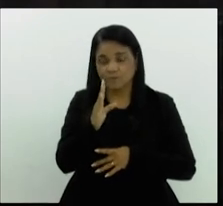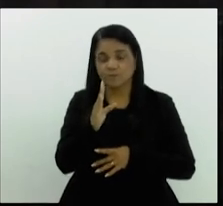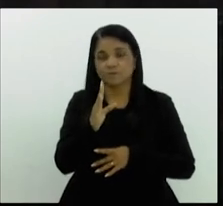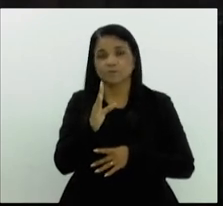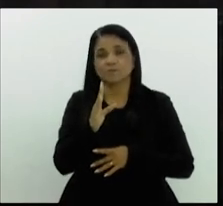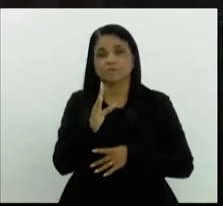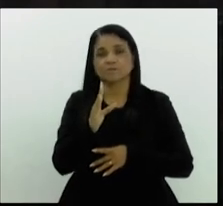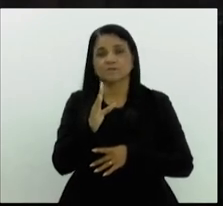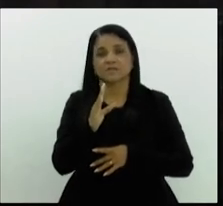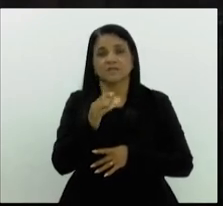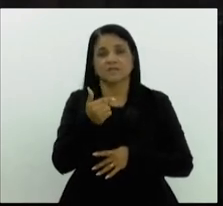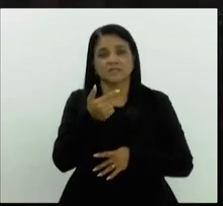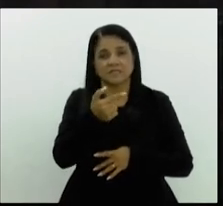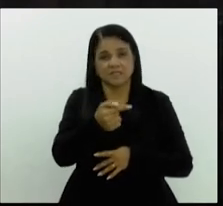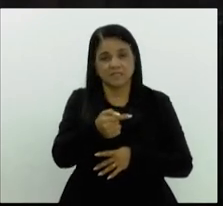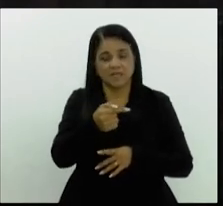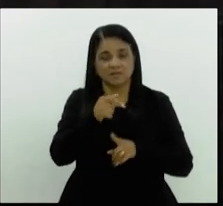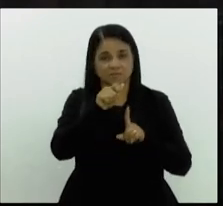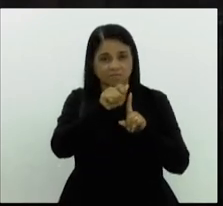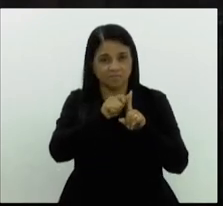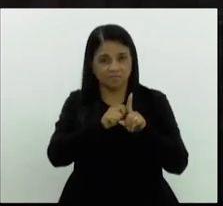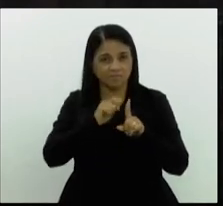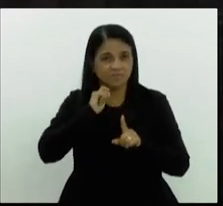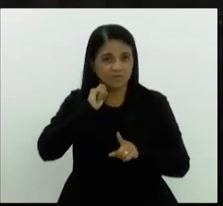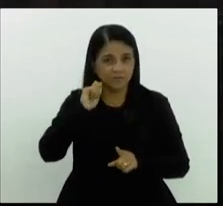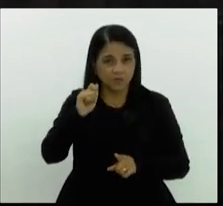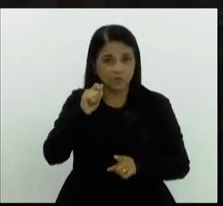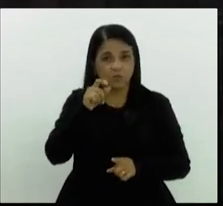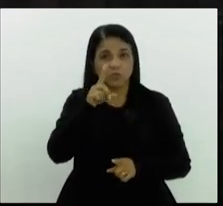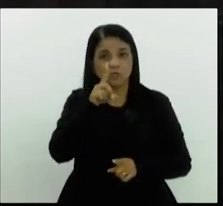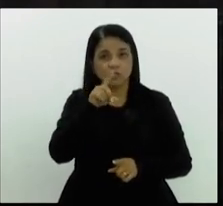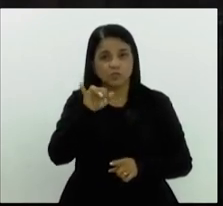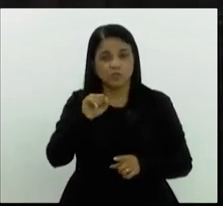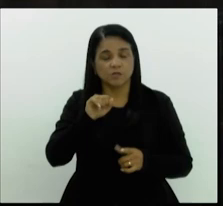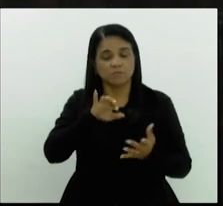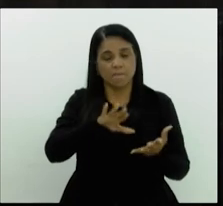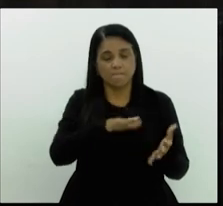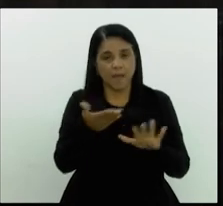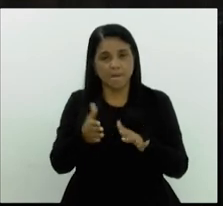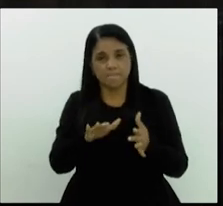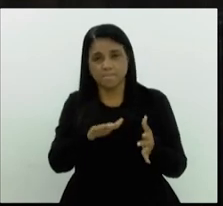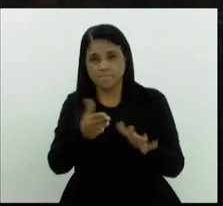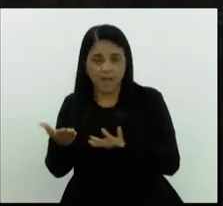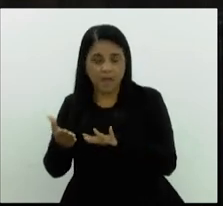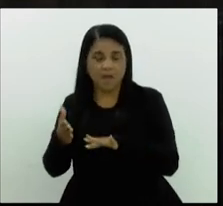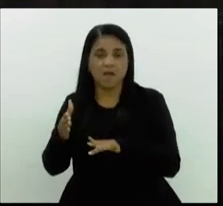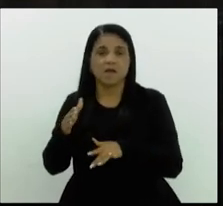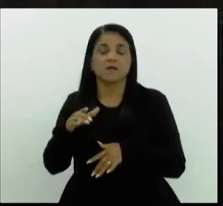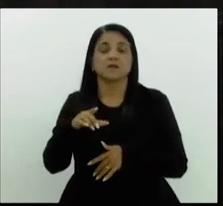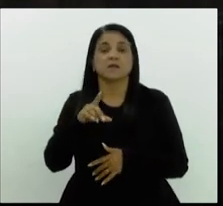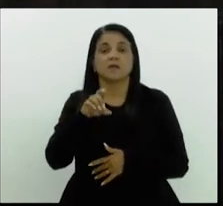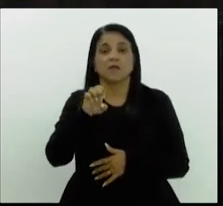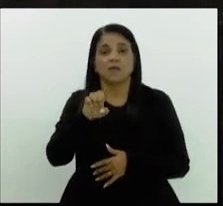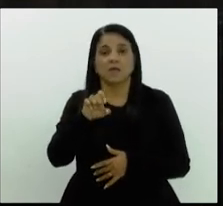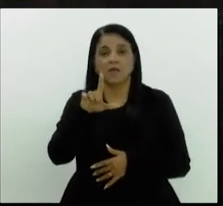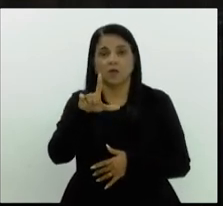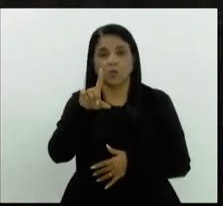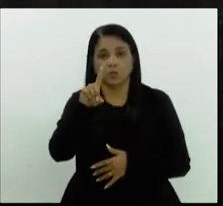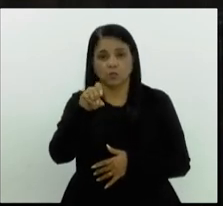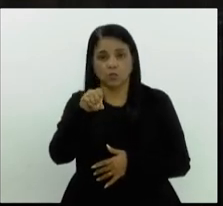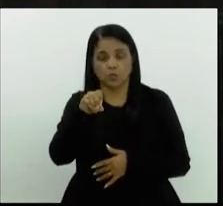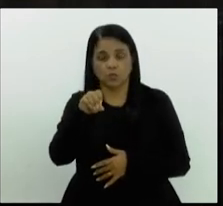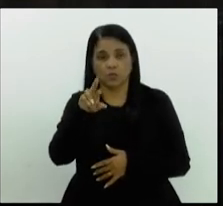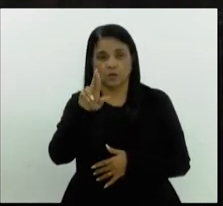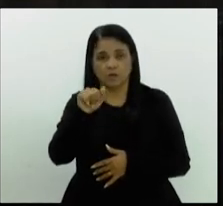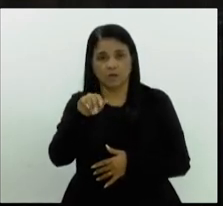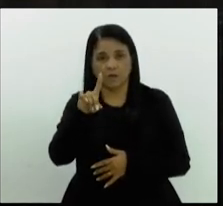17 de abril, o dia do massacre de Eldorado dos Carajás. E quero